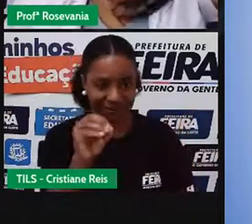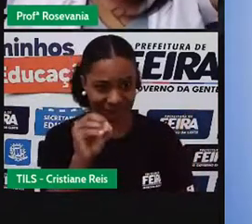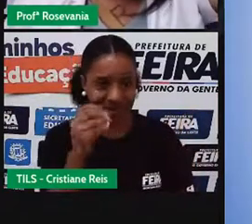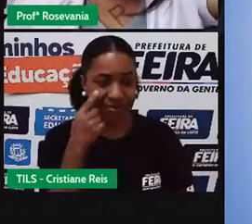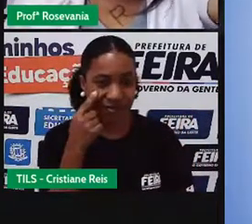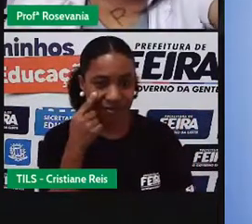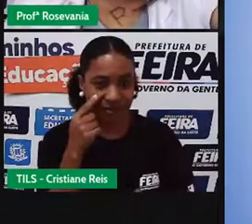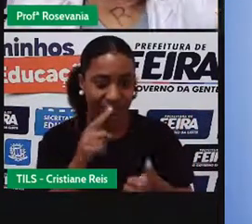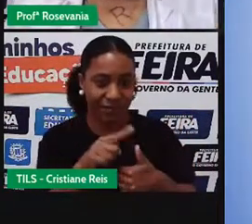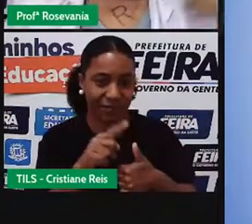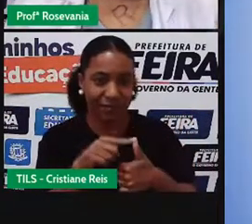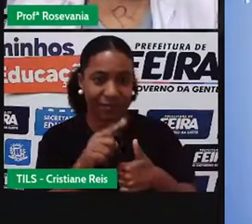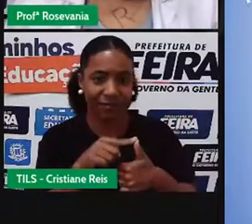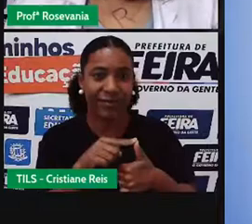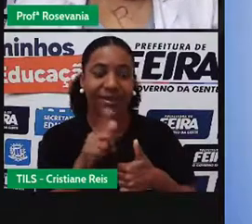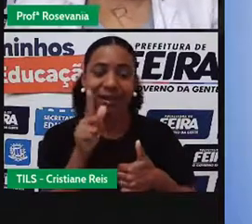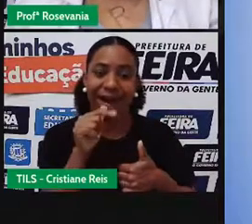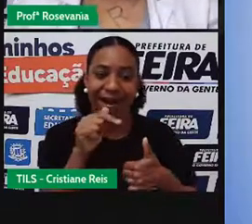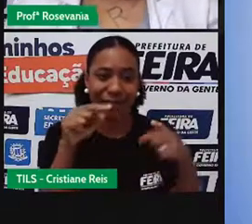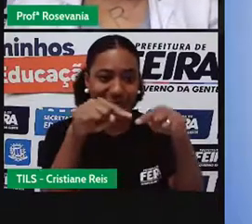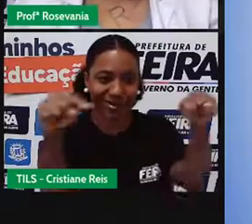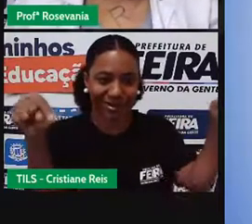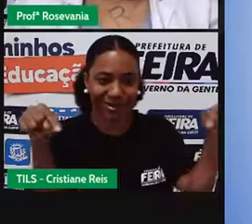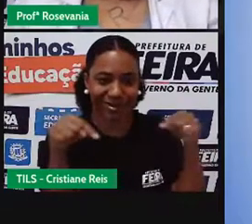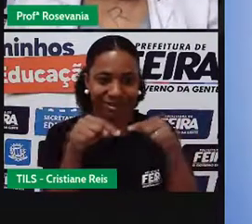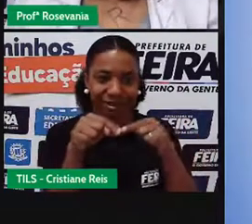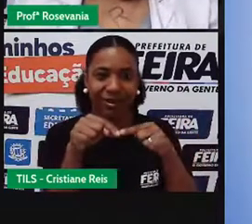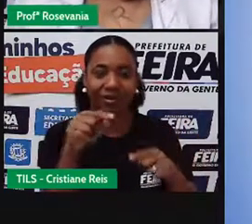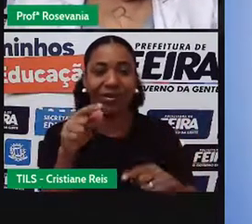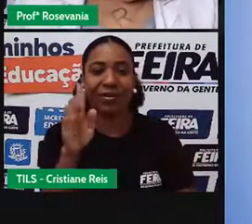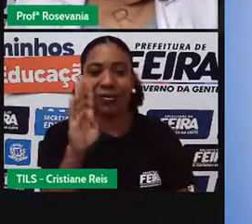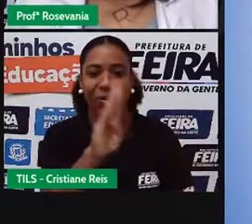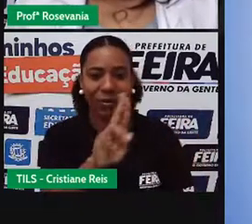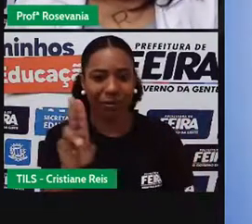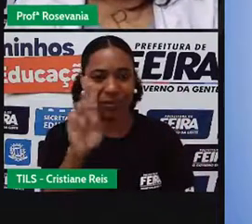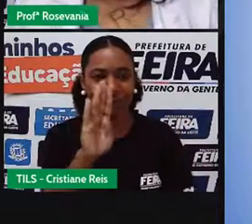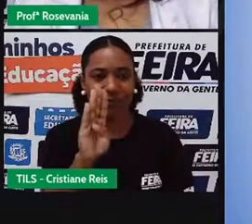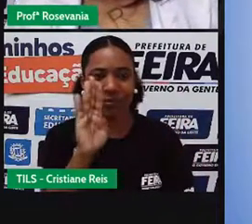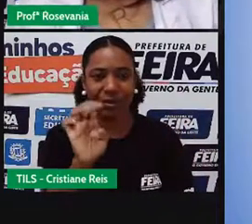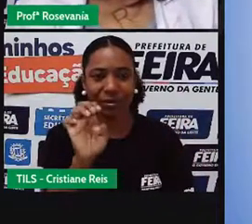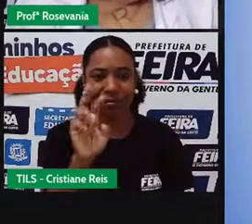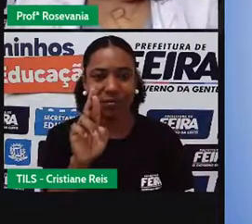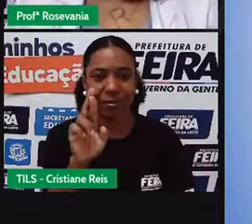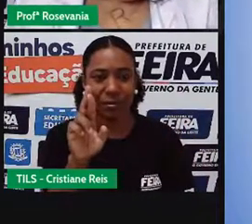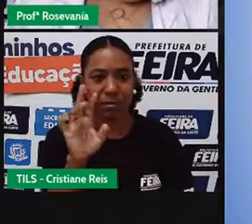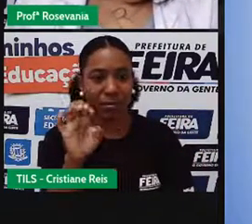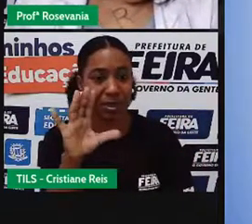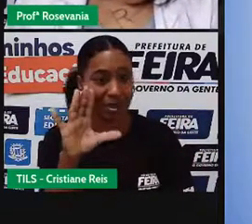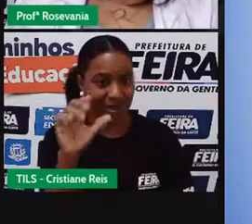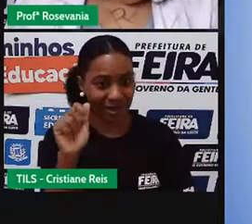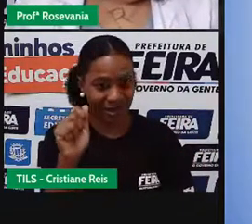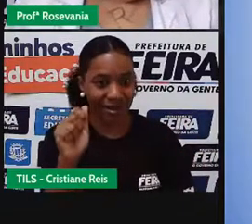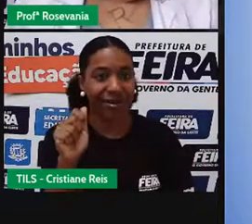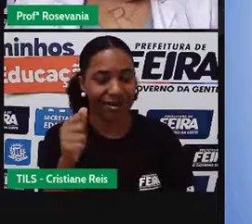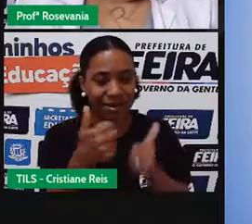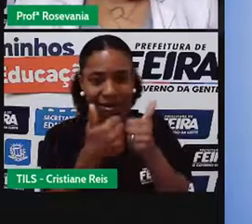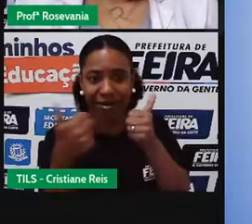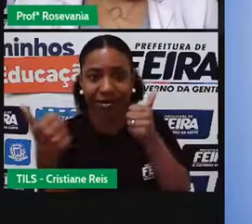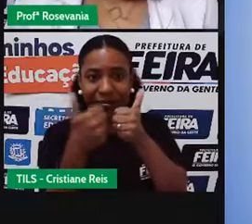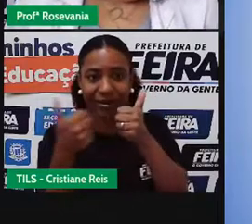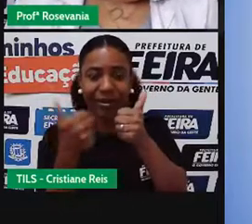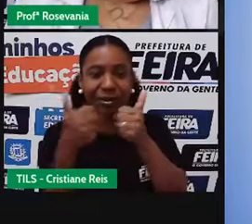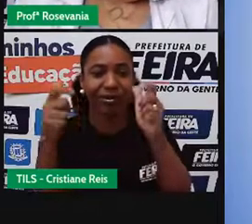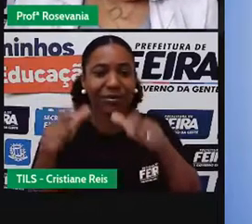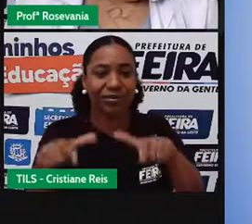a lagoa de Berreca, né, que é uma lagoa, ali fica, né, próximo da Artémia Pires, ali